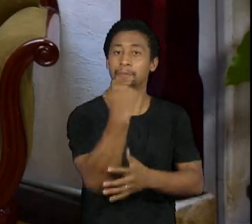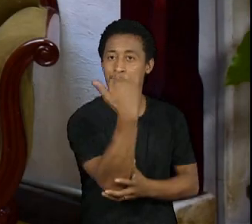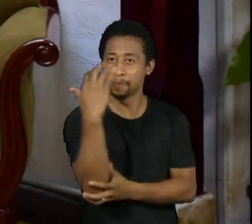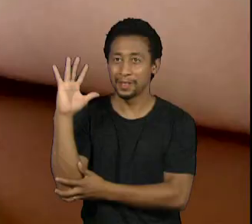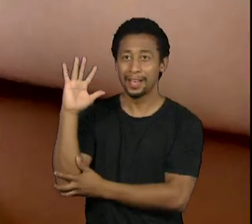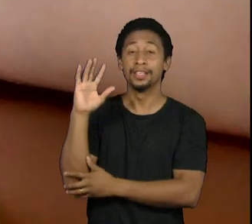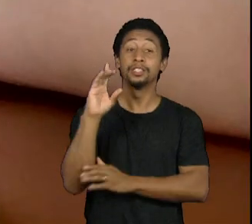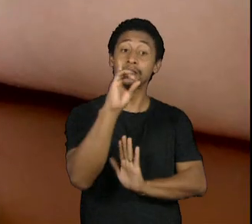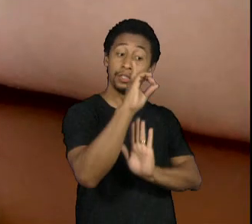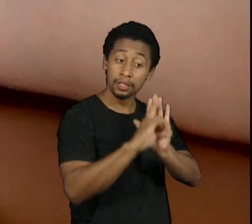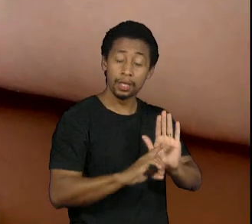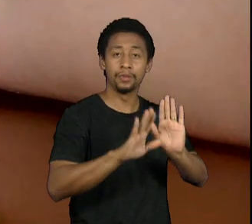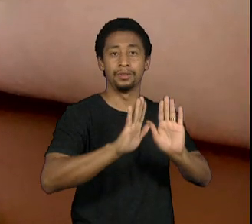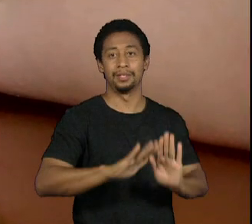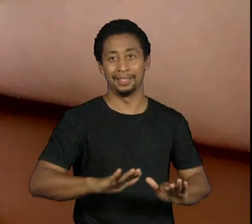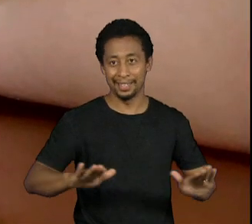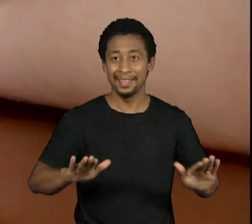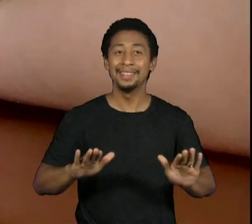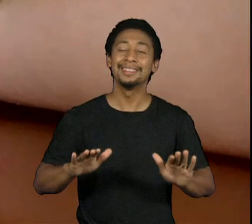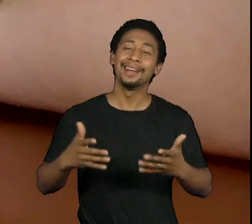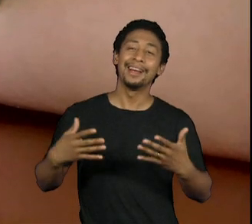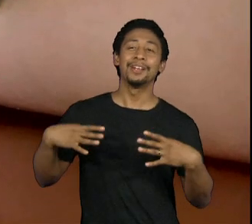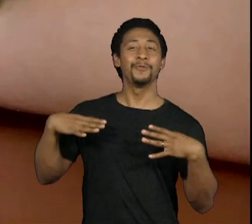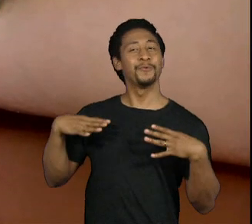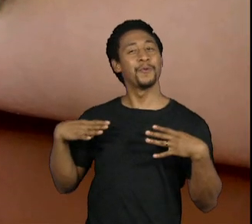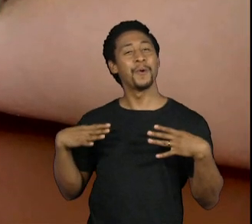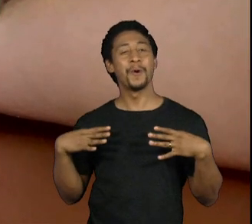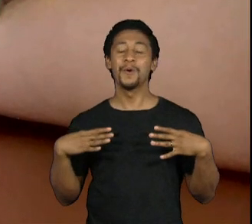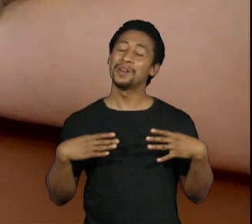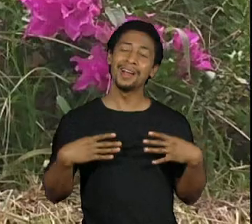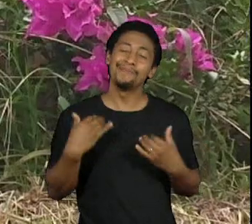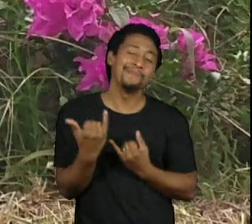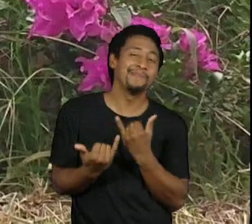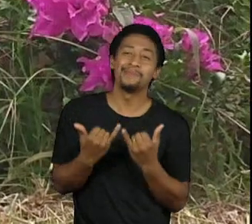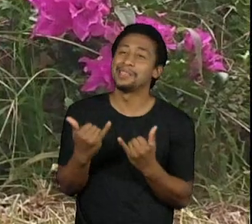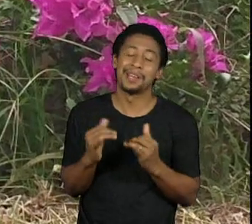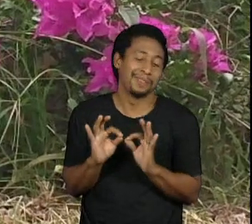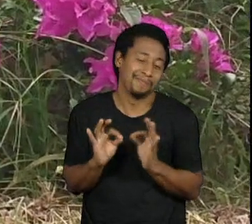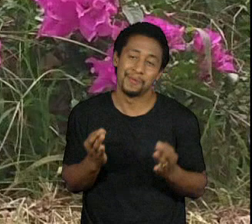crianças. E nas horas vagas, prefere ser criança mesmo.